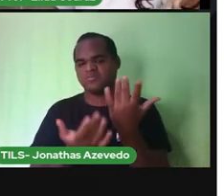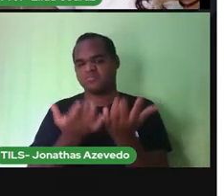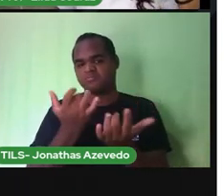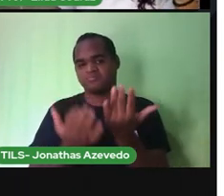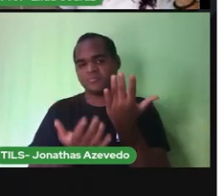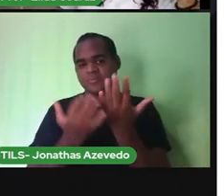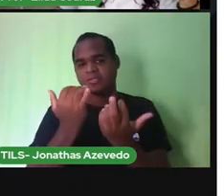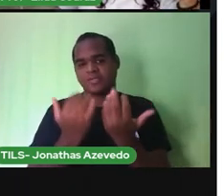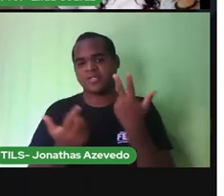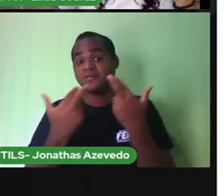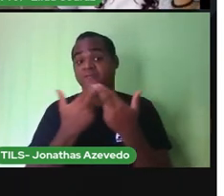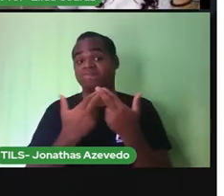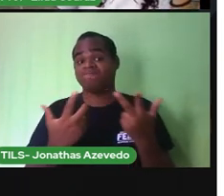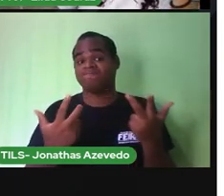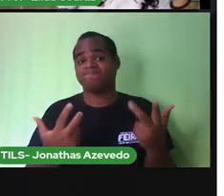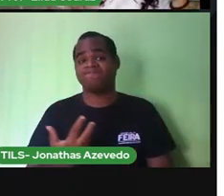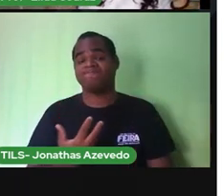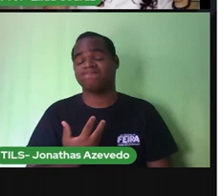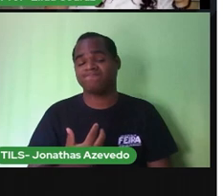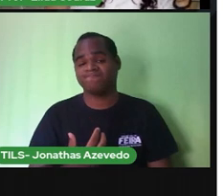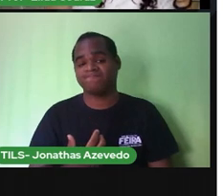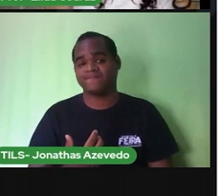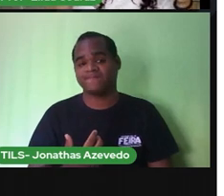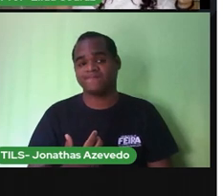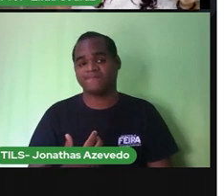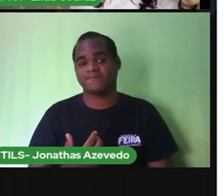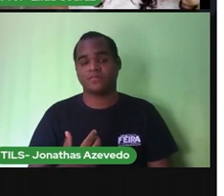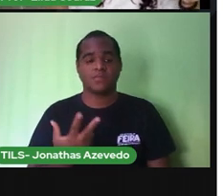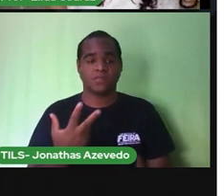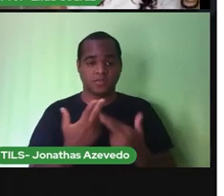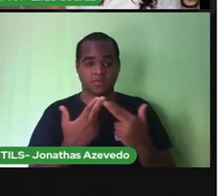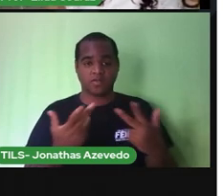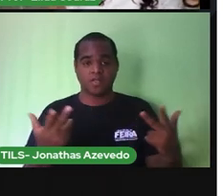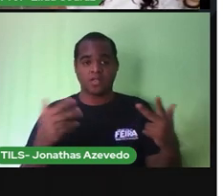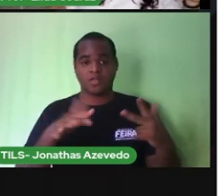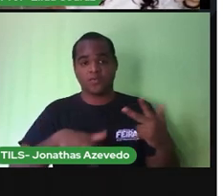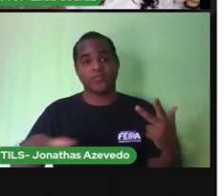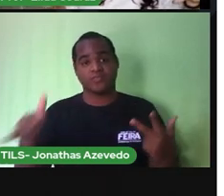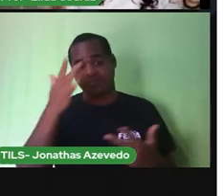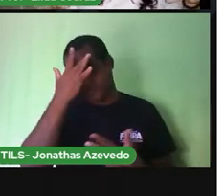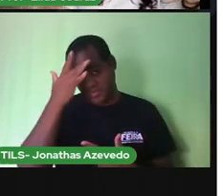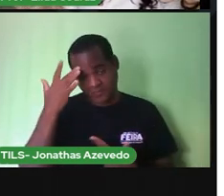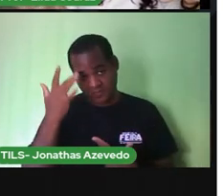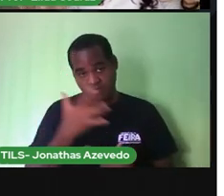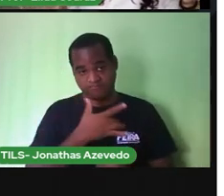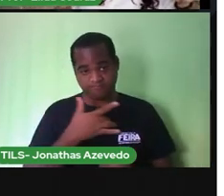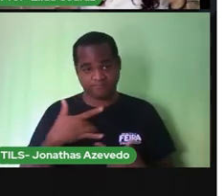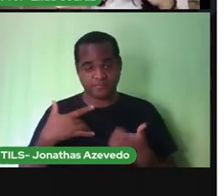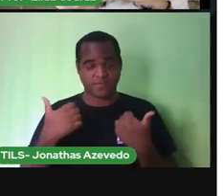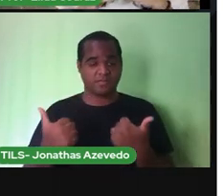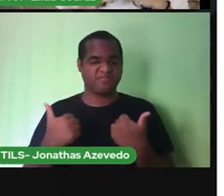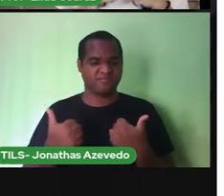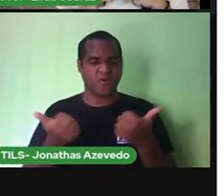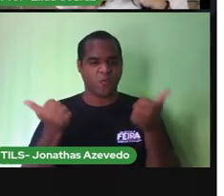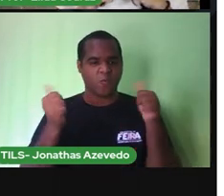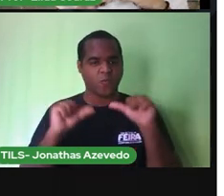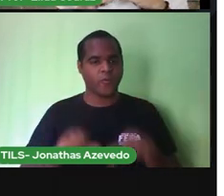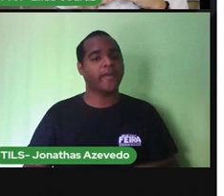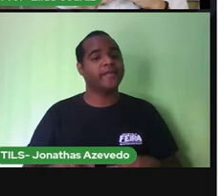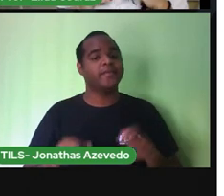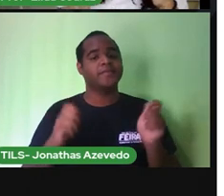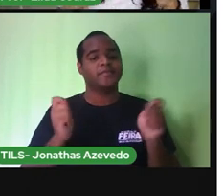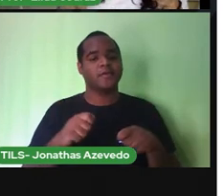ali está prejudicando a saúde de quem mora naquela lugar o lixo